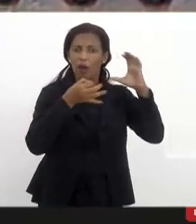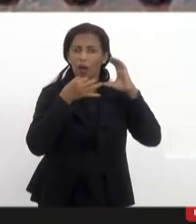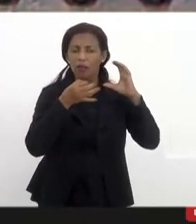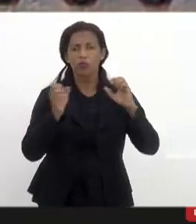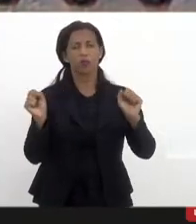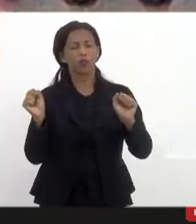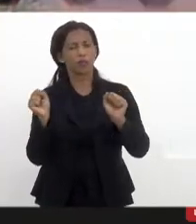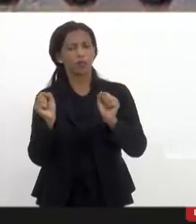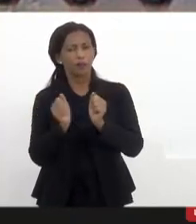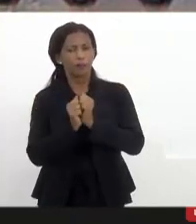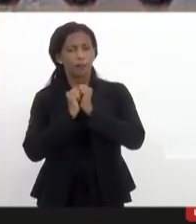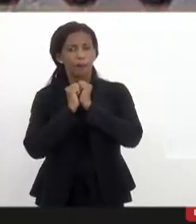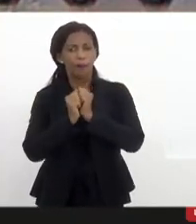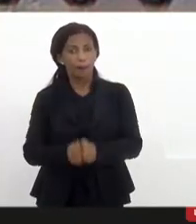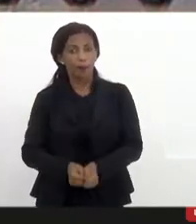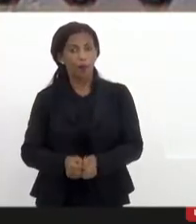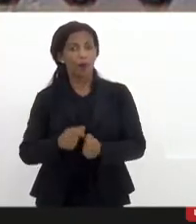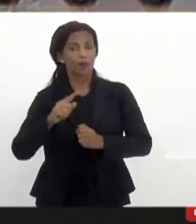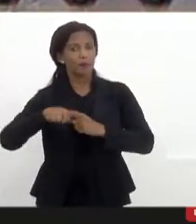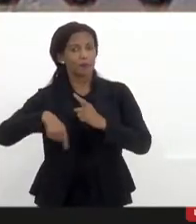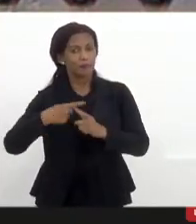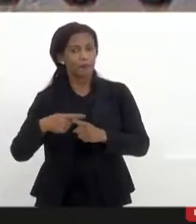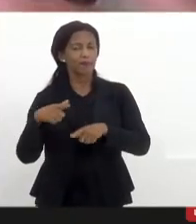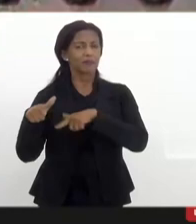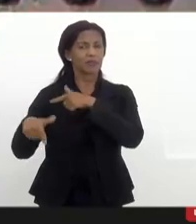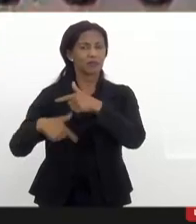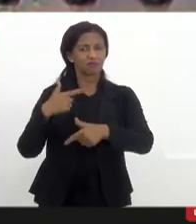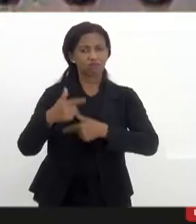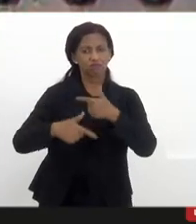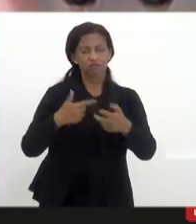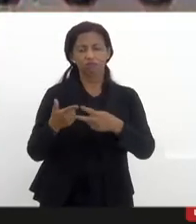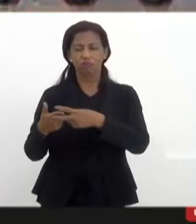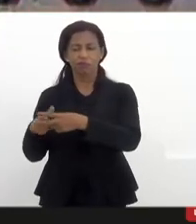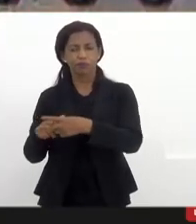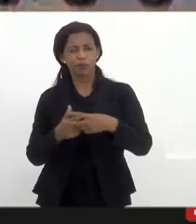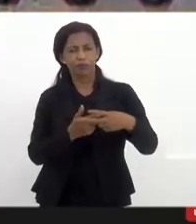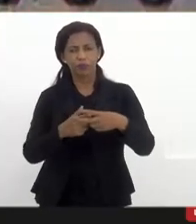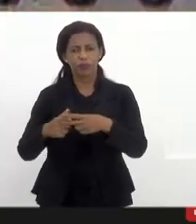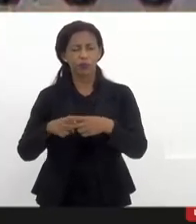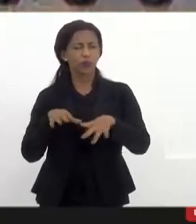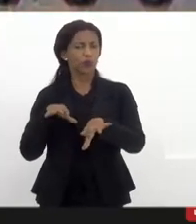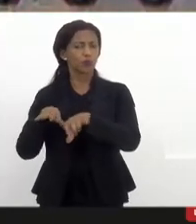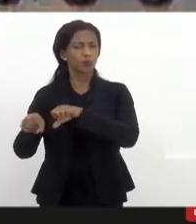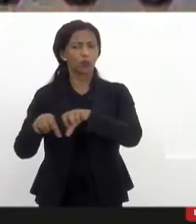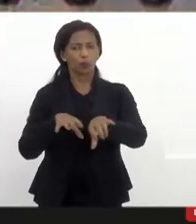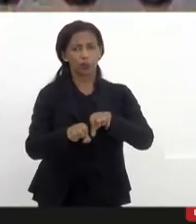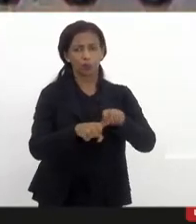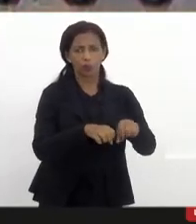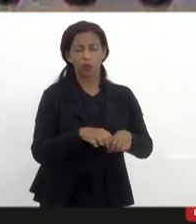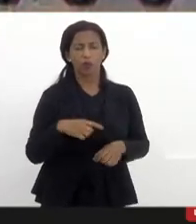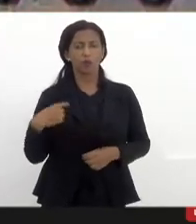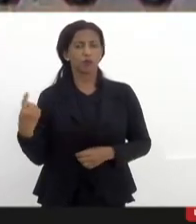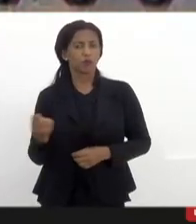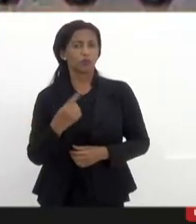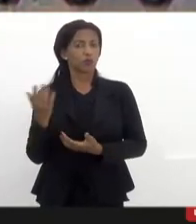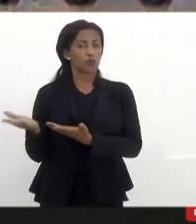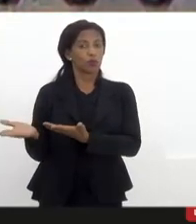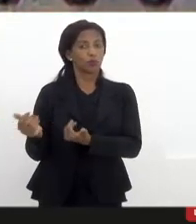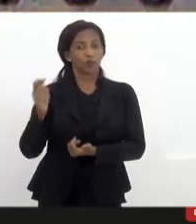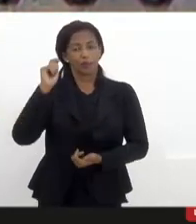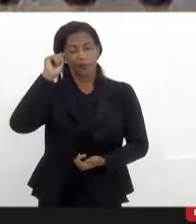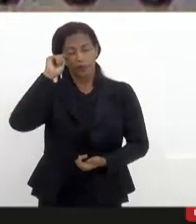efetivar mais postos de trabalho, de manutenção, de formação das nossas juventudes